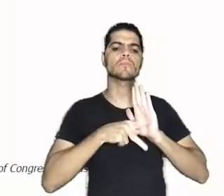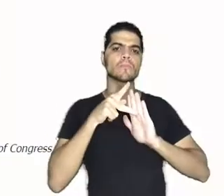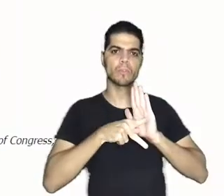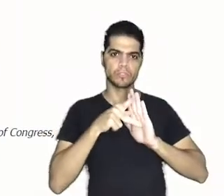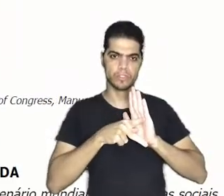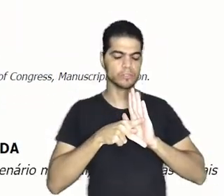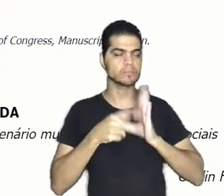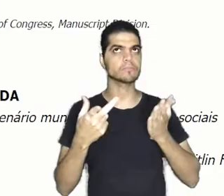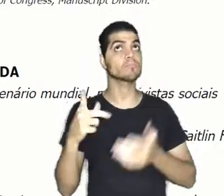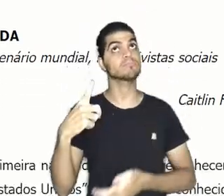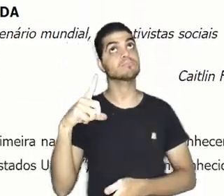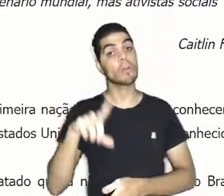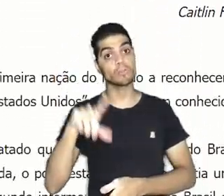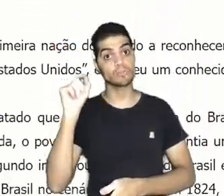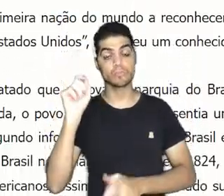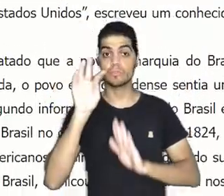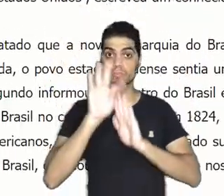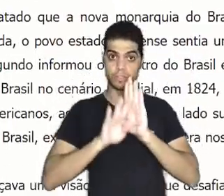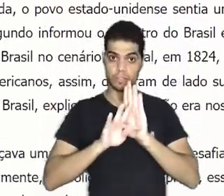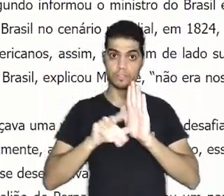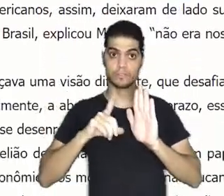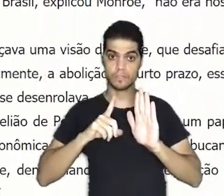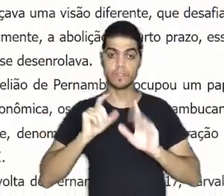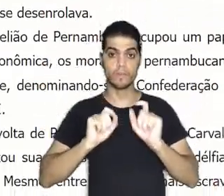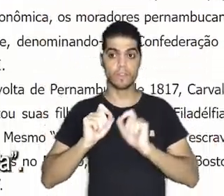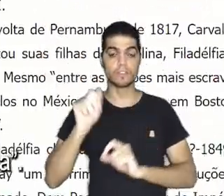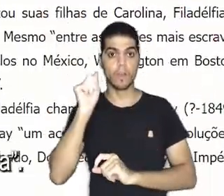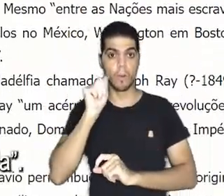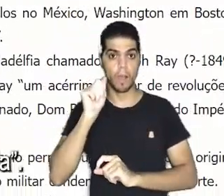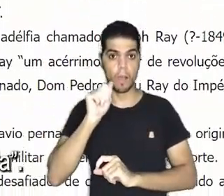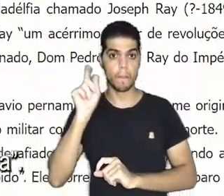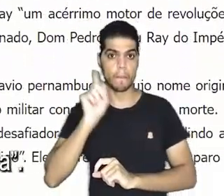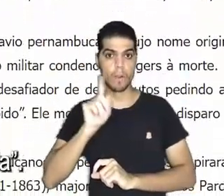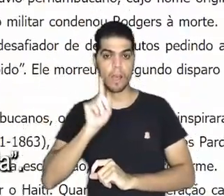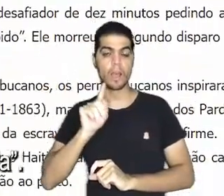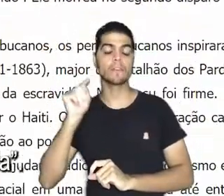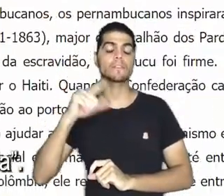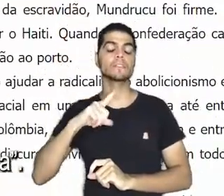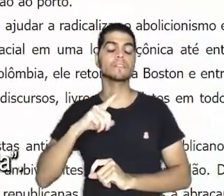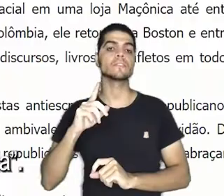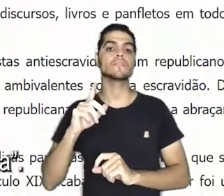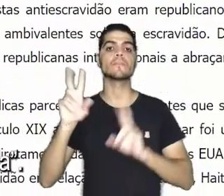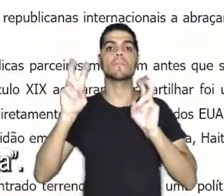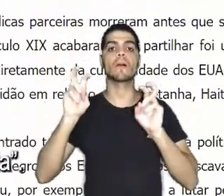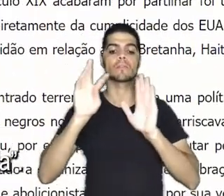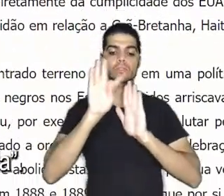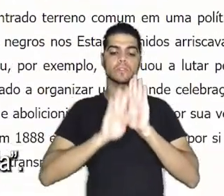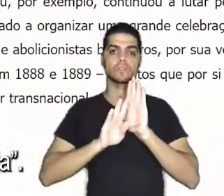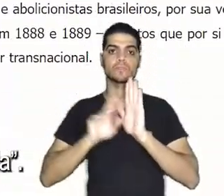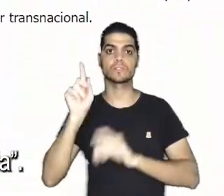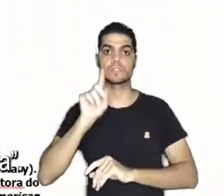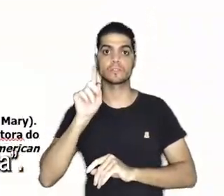eu escolhi um texto de Keaton Fitz, que é uma americana, e o texto é Os Estados Unidos e